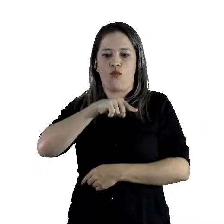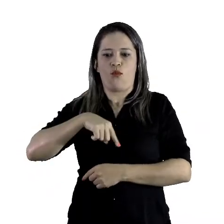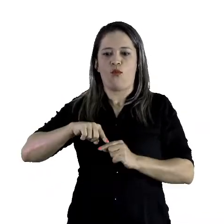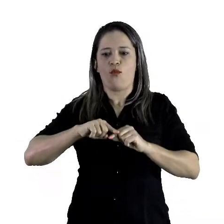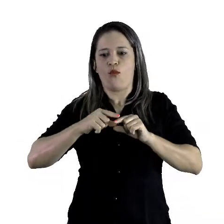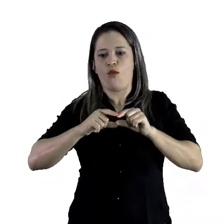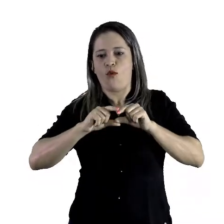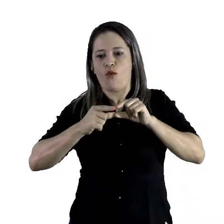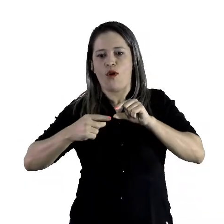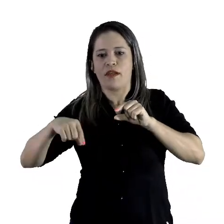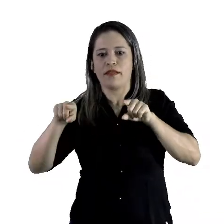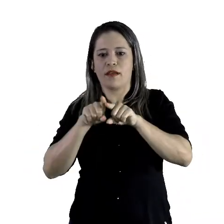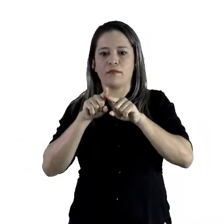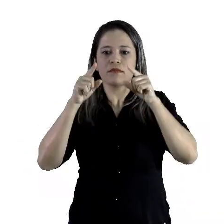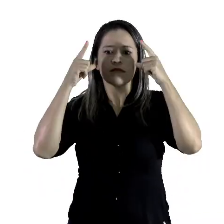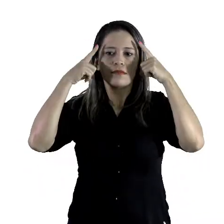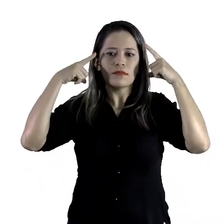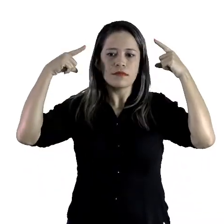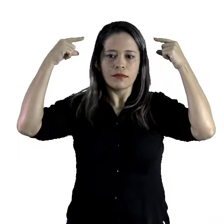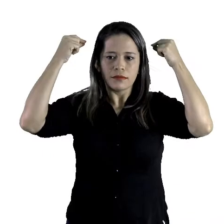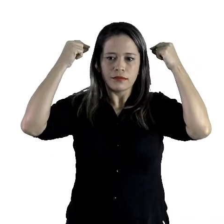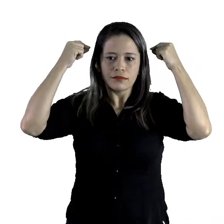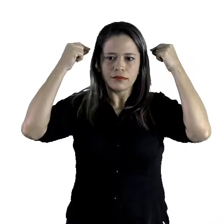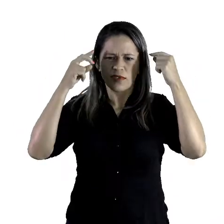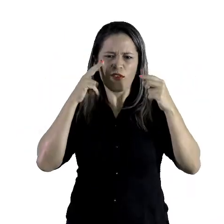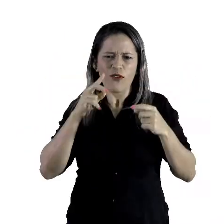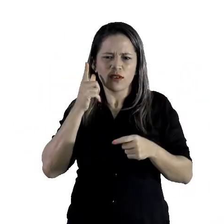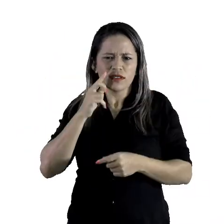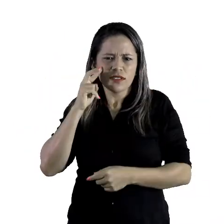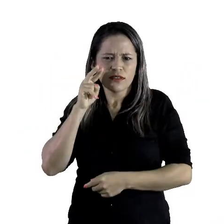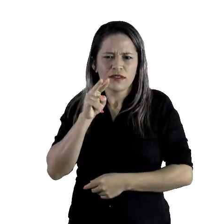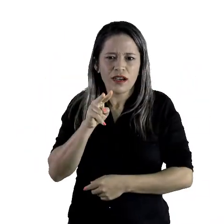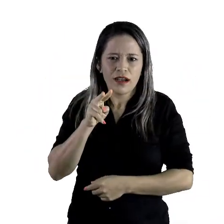nas orelhas. Conseguiu visualizar?